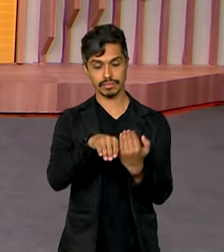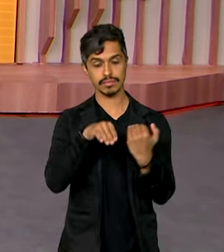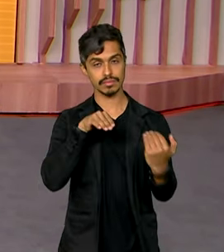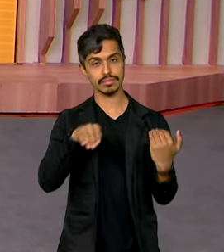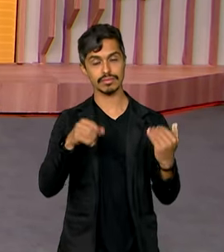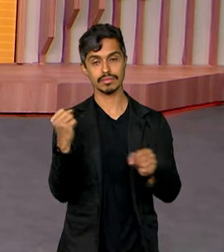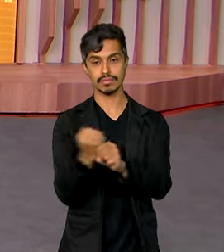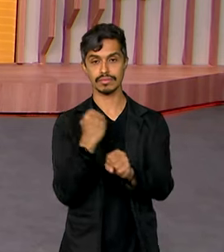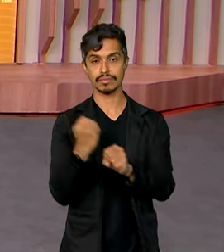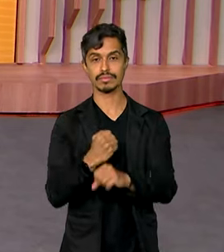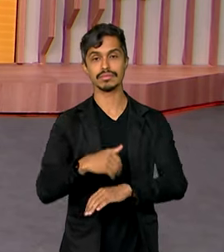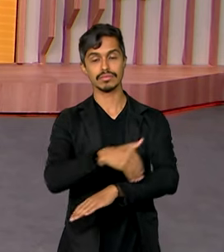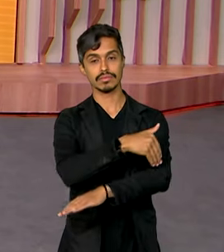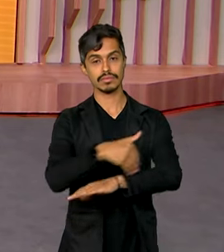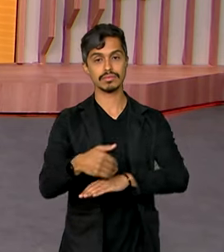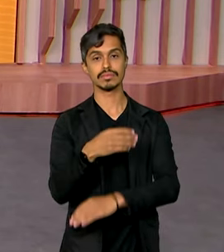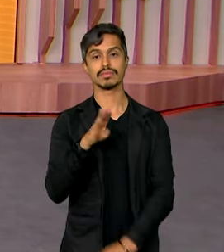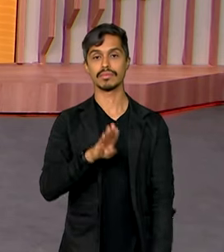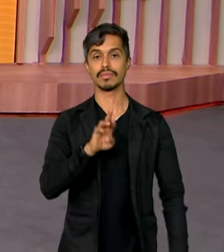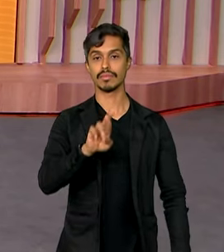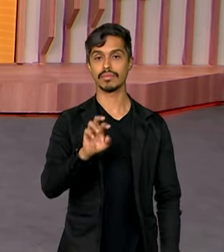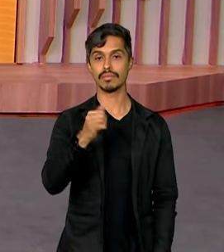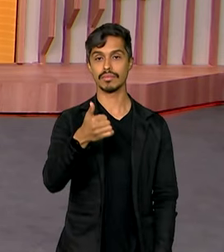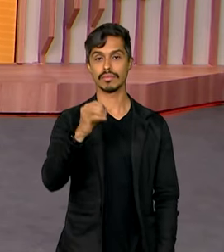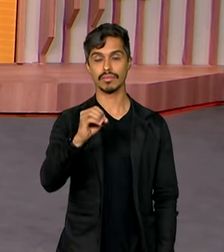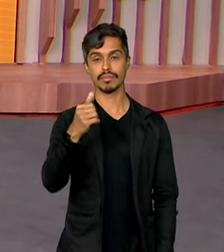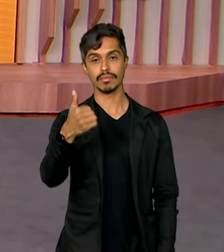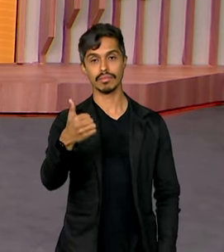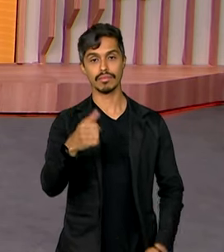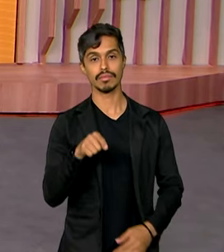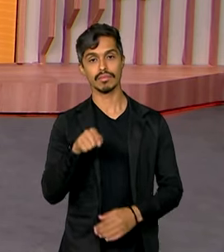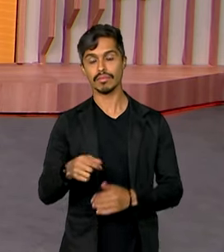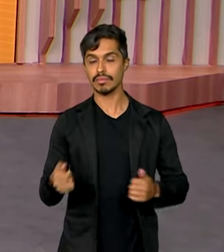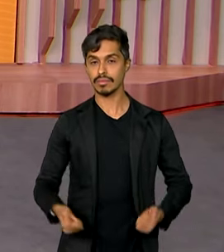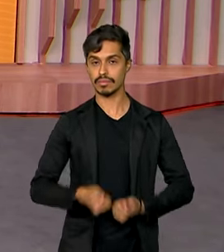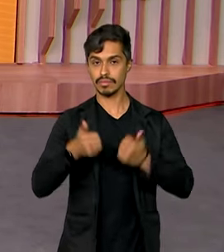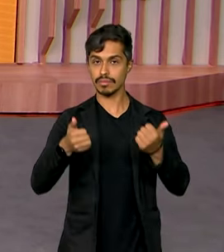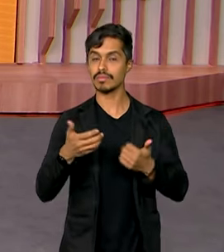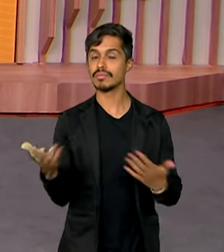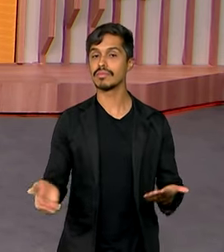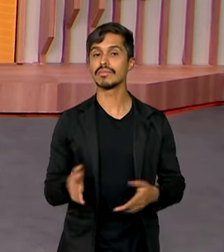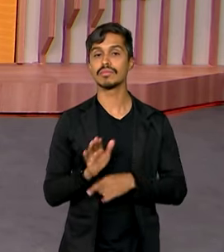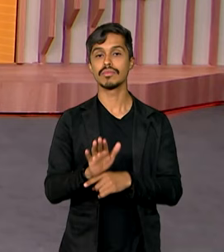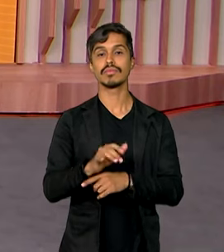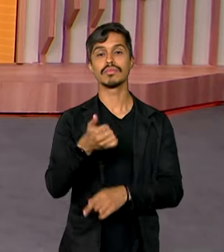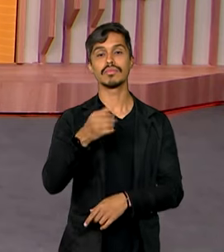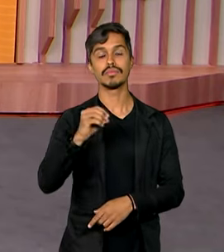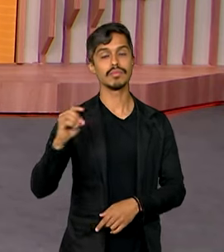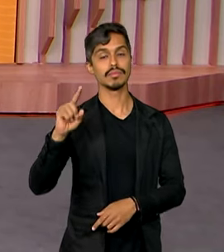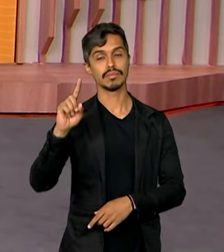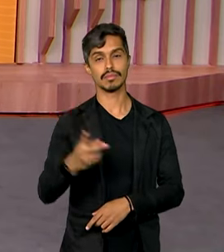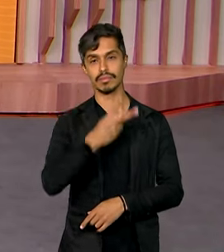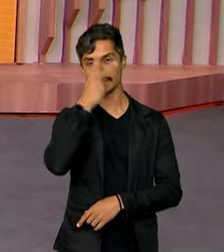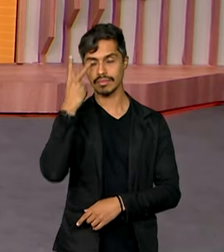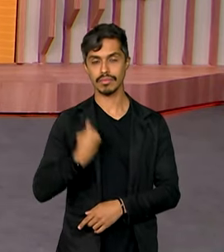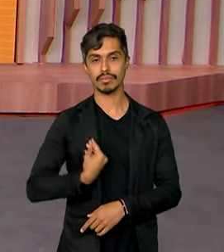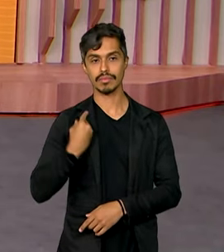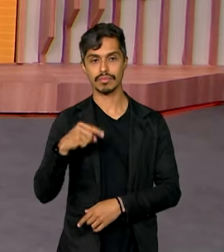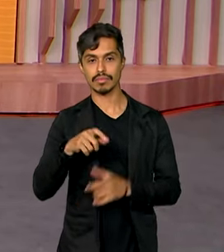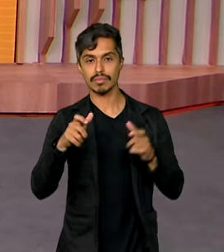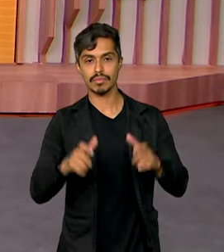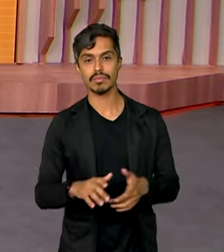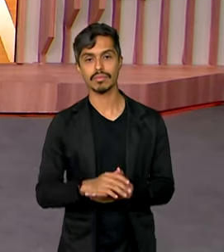da BR-101. Essas melhorias vão beneficiar cerca de 100 mil pessoas que moram na região, entre elas,